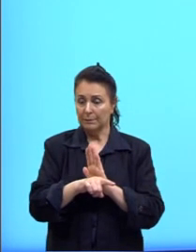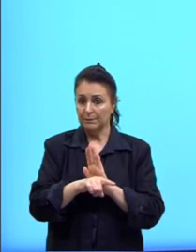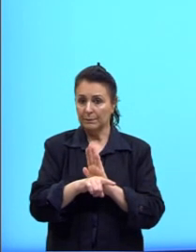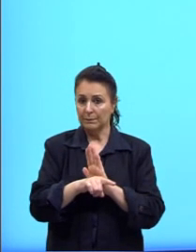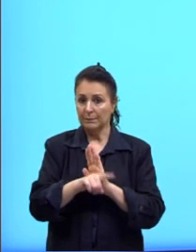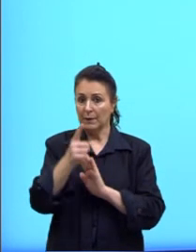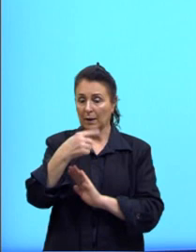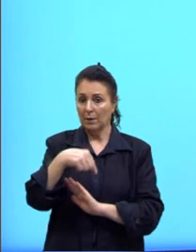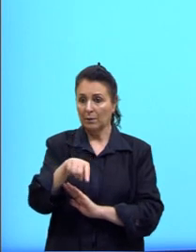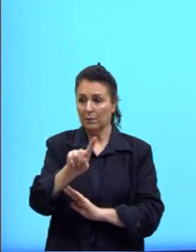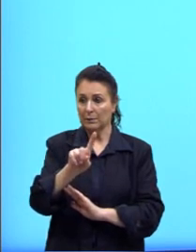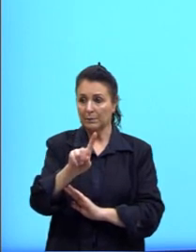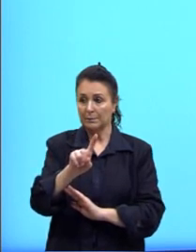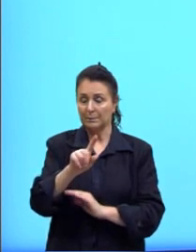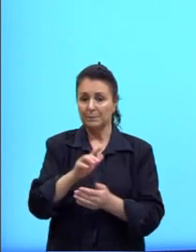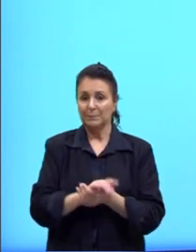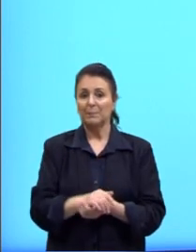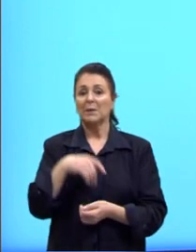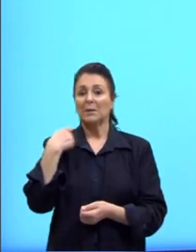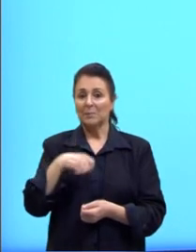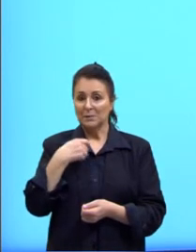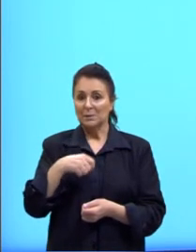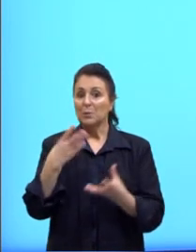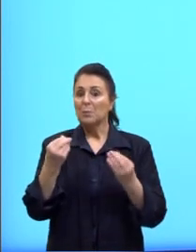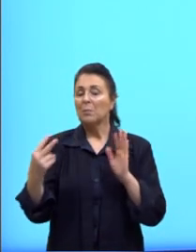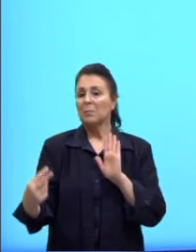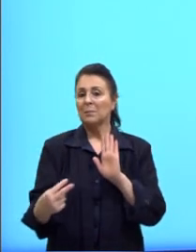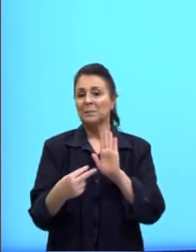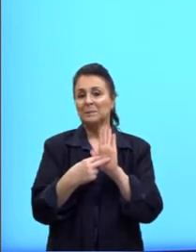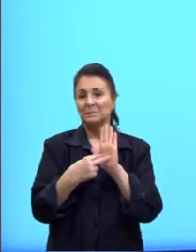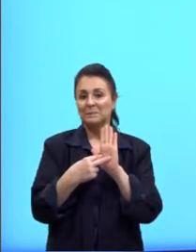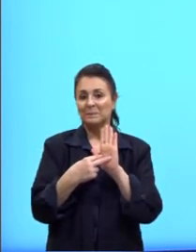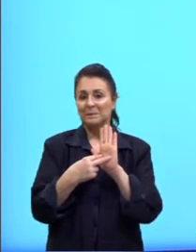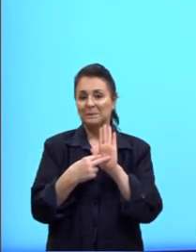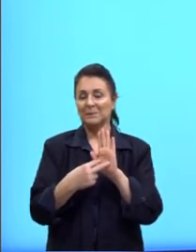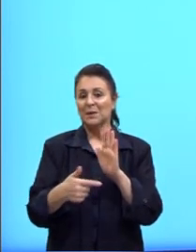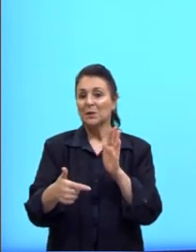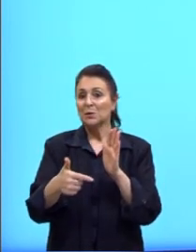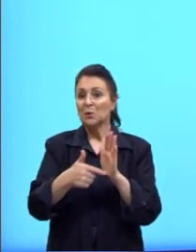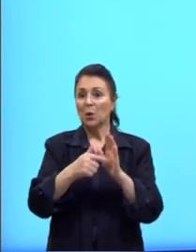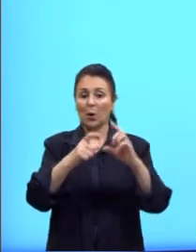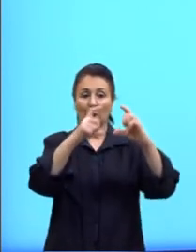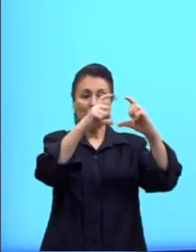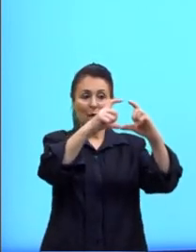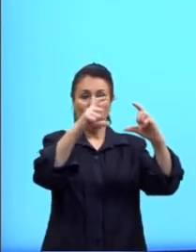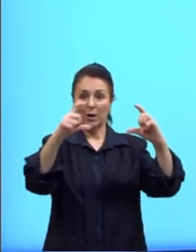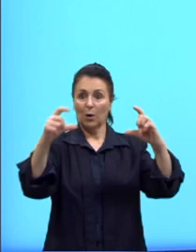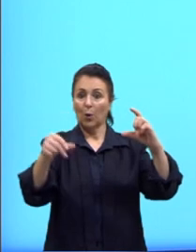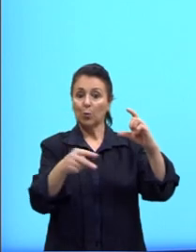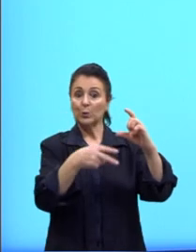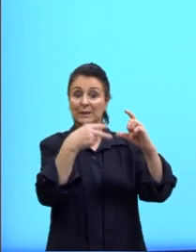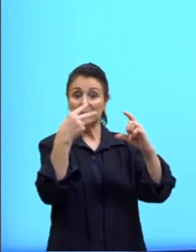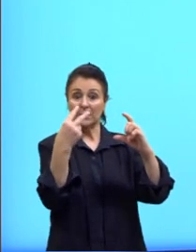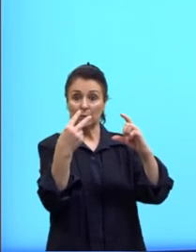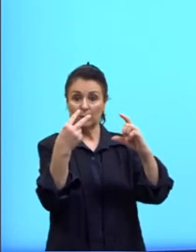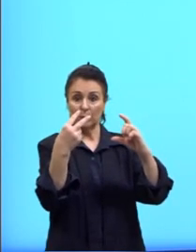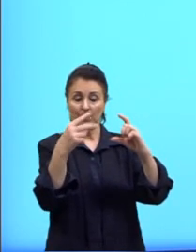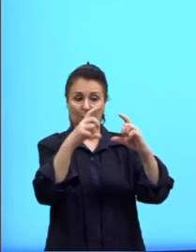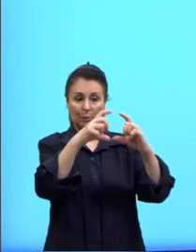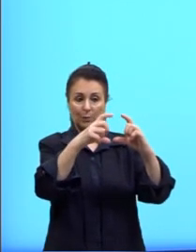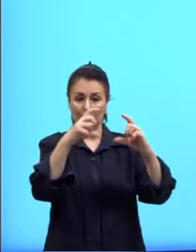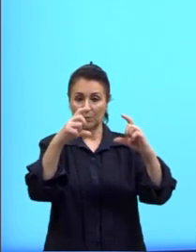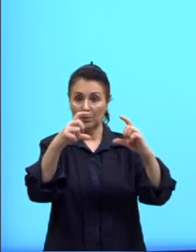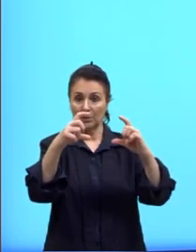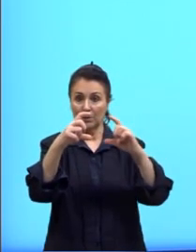A próxima. Eu preciso prestar atenção no segundo quadrinho. Lembra que eu falei para vocês lá no início, que